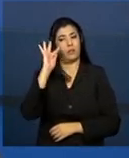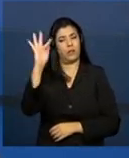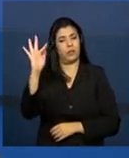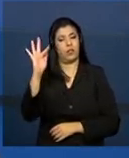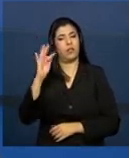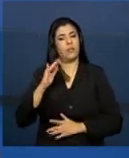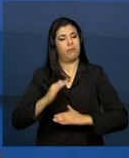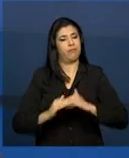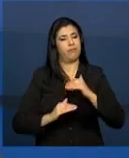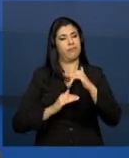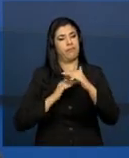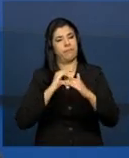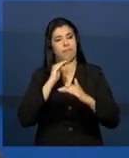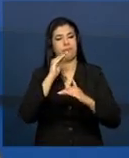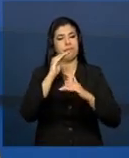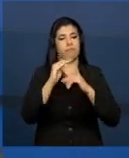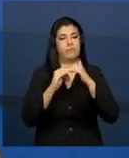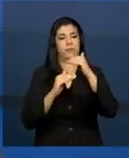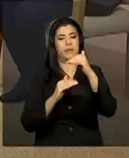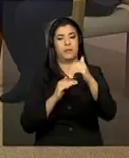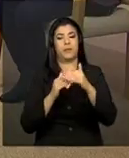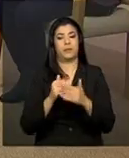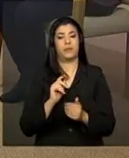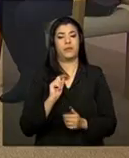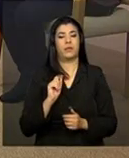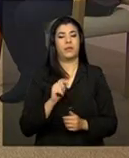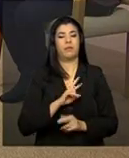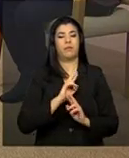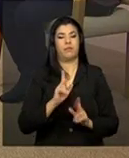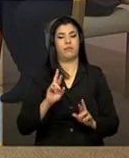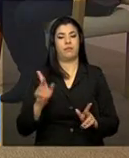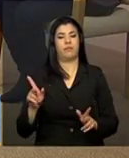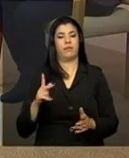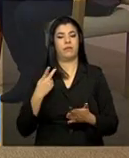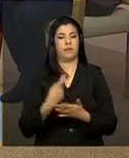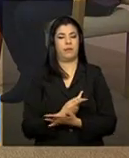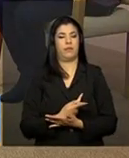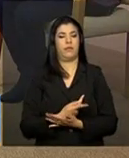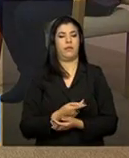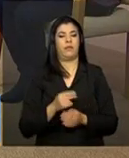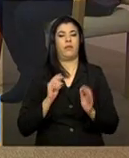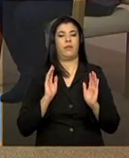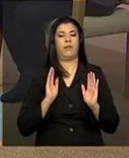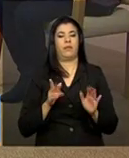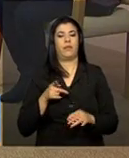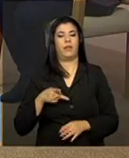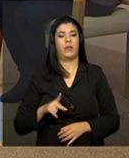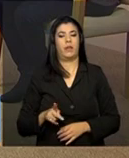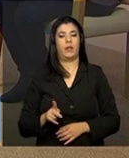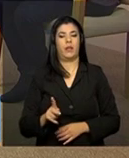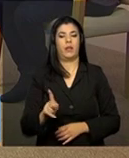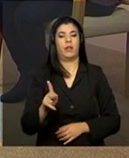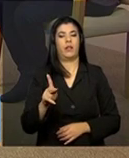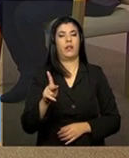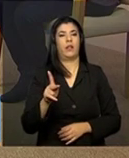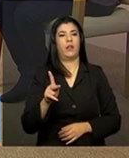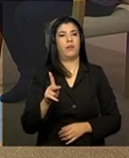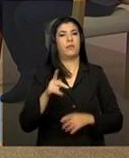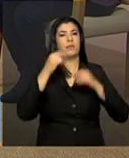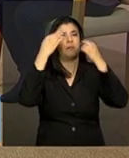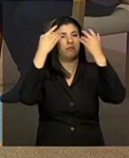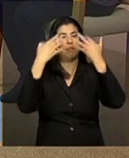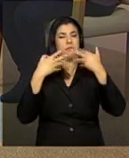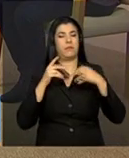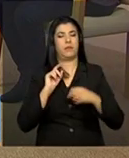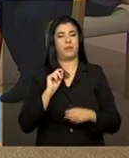caminhando passo a passo. E aí, por várias razões. Eu sempre faço questão de dizer também